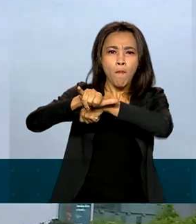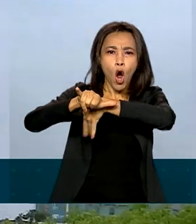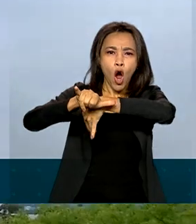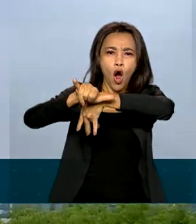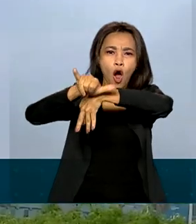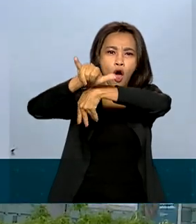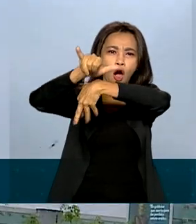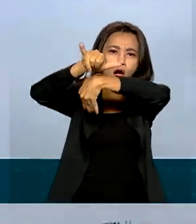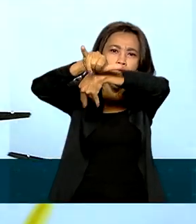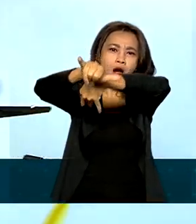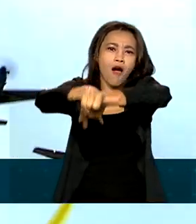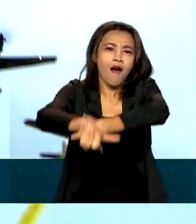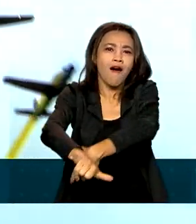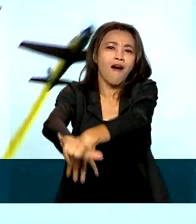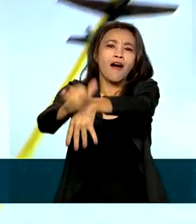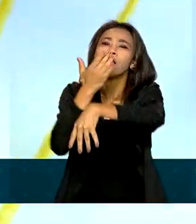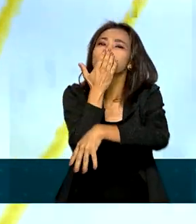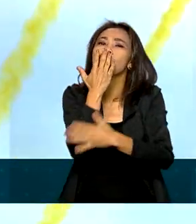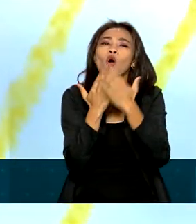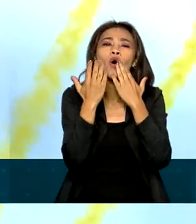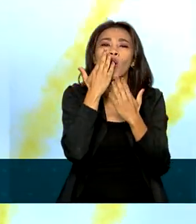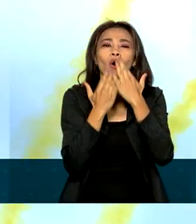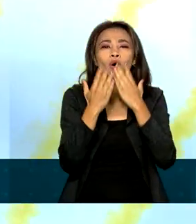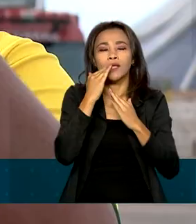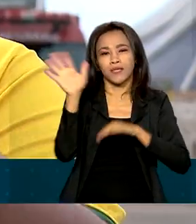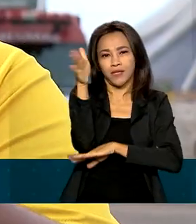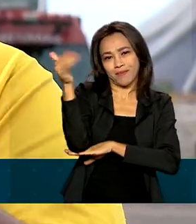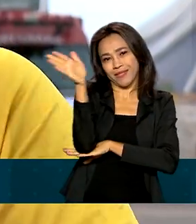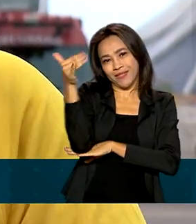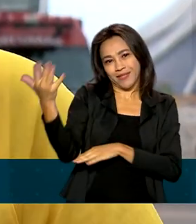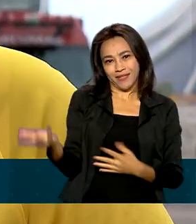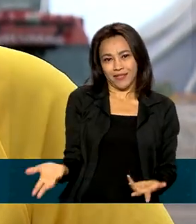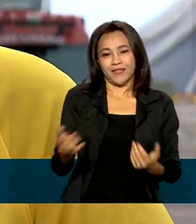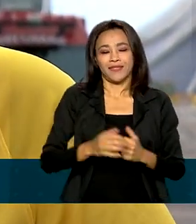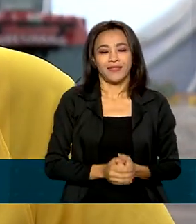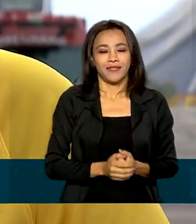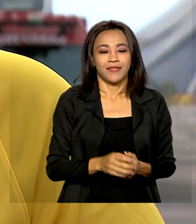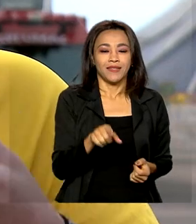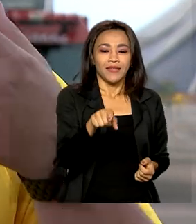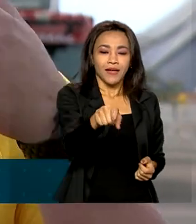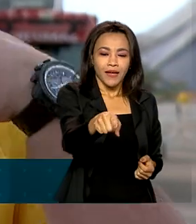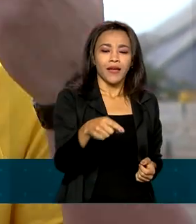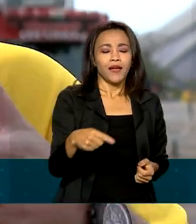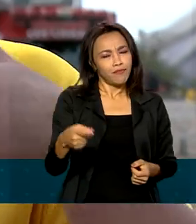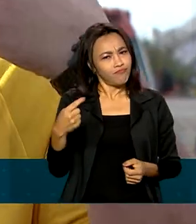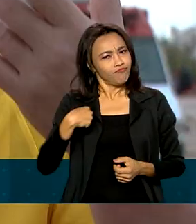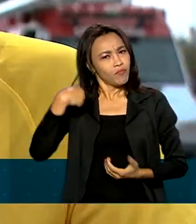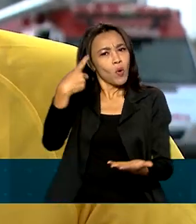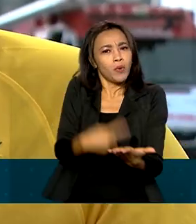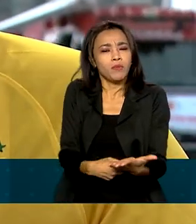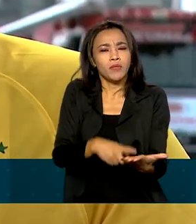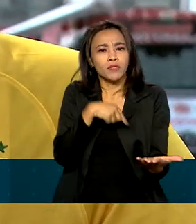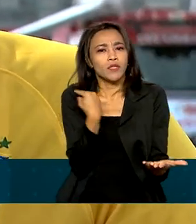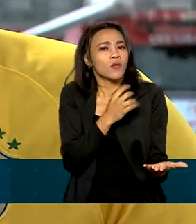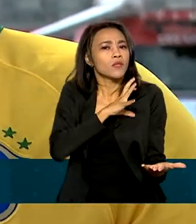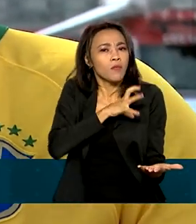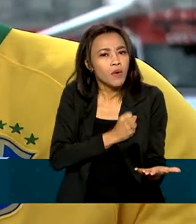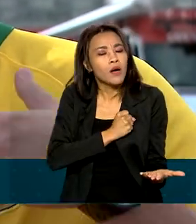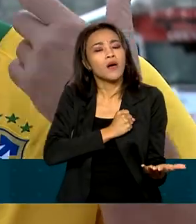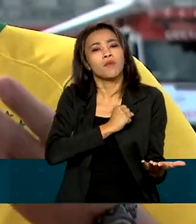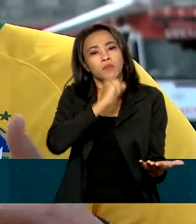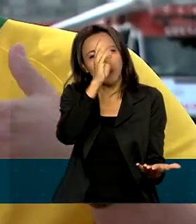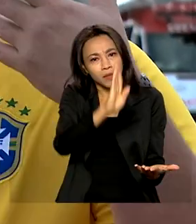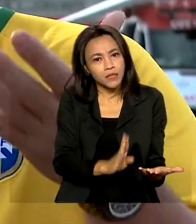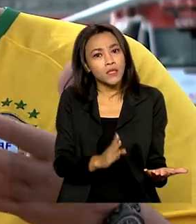cores da bandeira do Brasil. É um dever, né, como patriota, né, a nação que nós amamos, Brasil. A gente